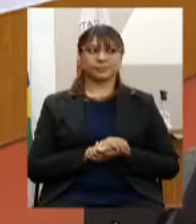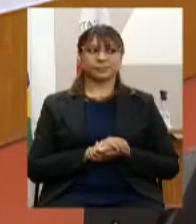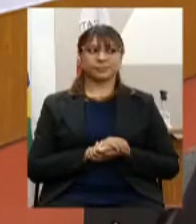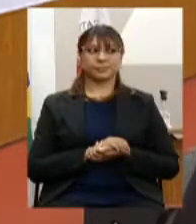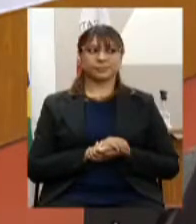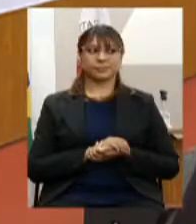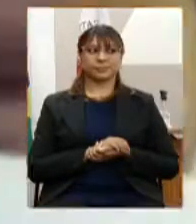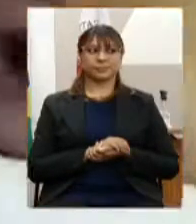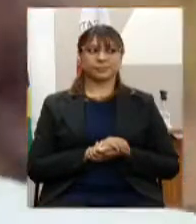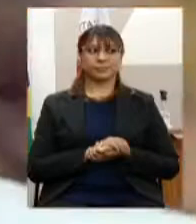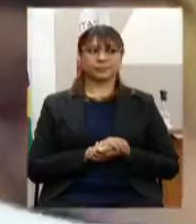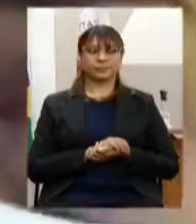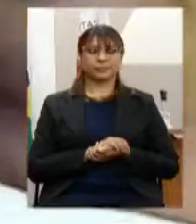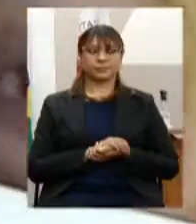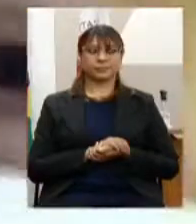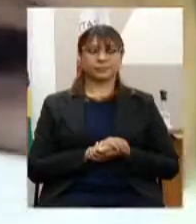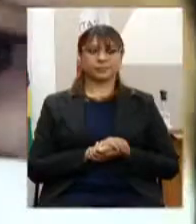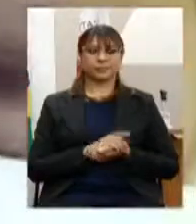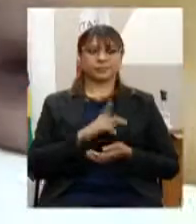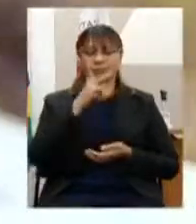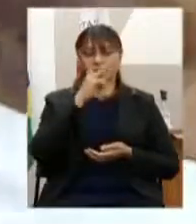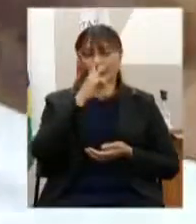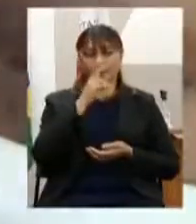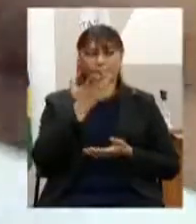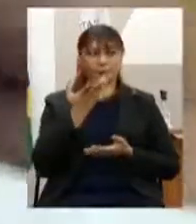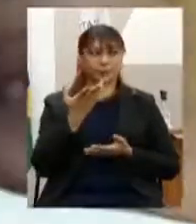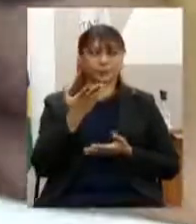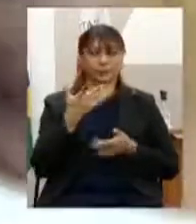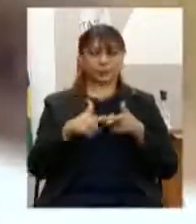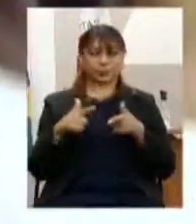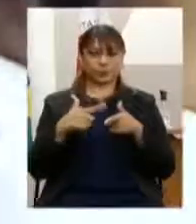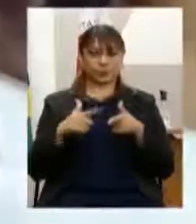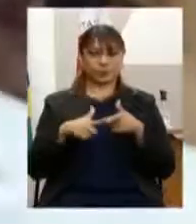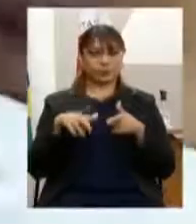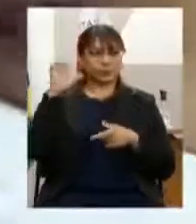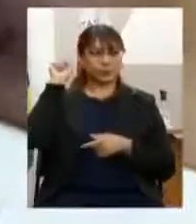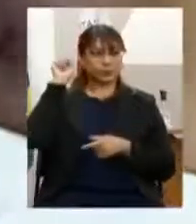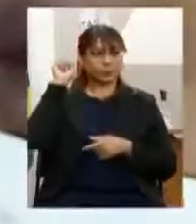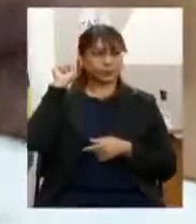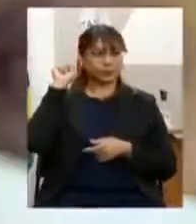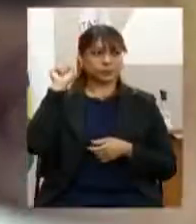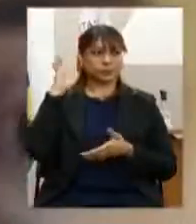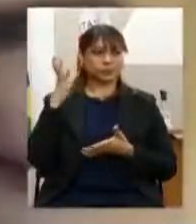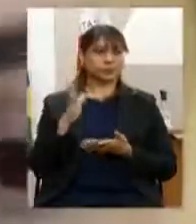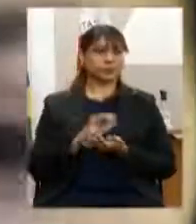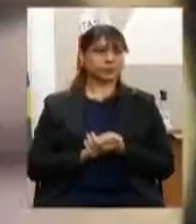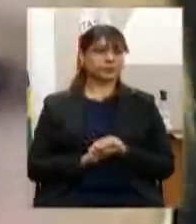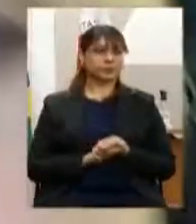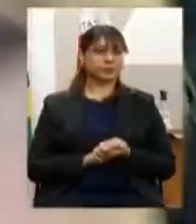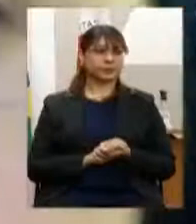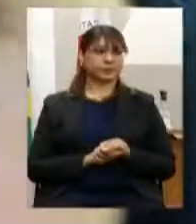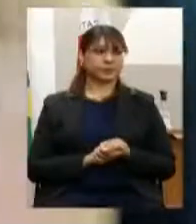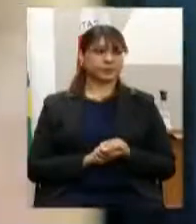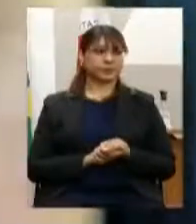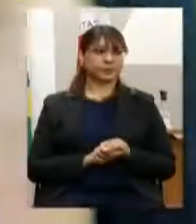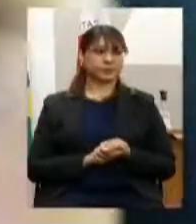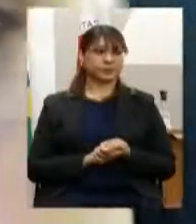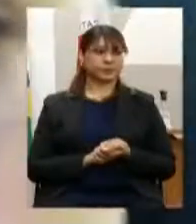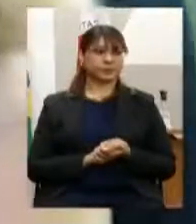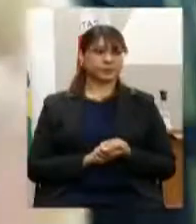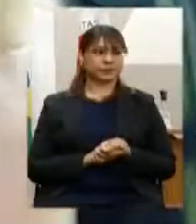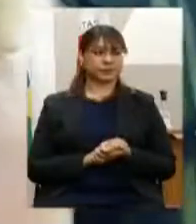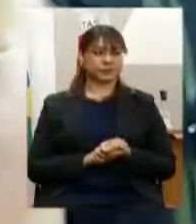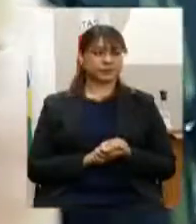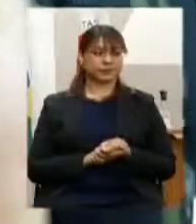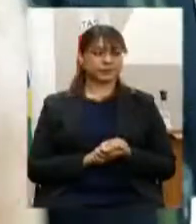dizer a você, Maria Joanita, que também sou apaiano. Um grande abraço. consultora técnica da Federação das APAES de